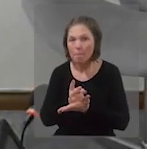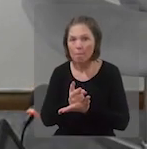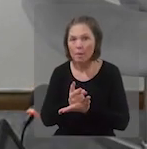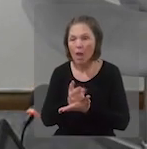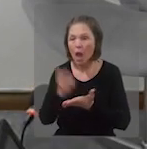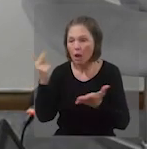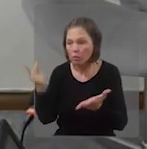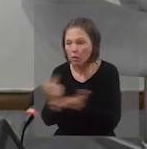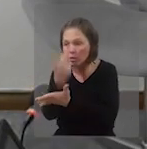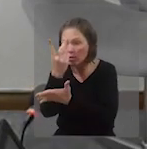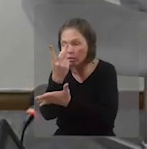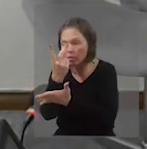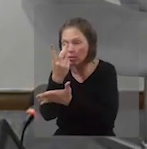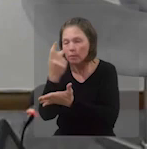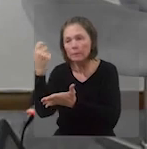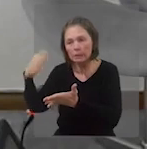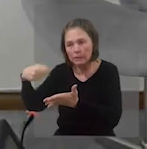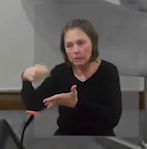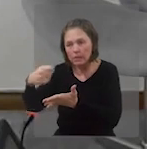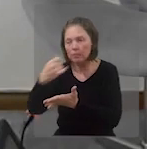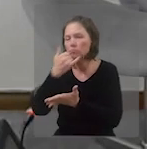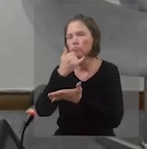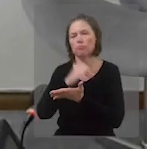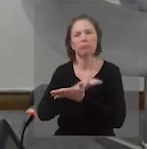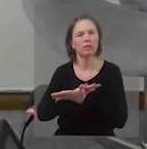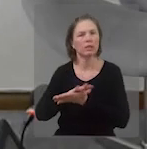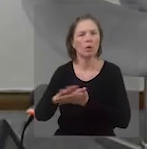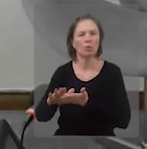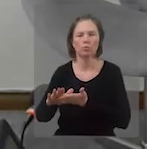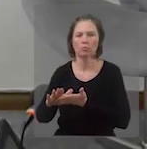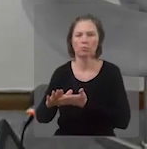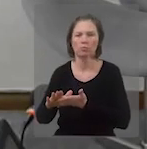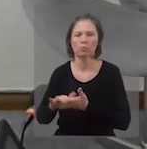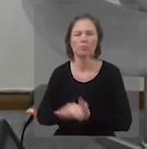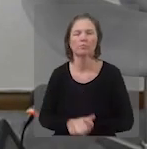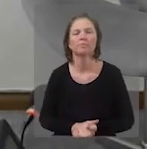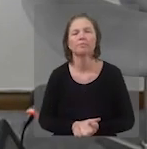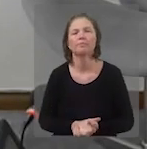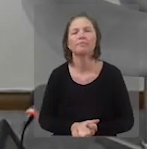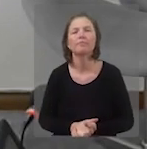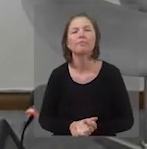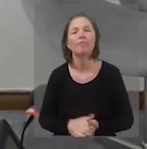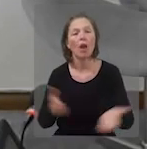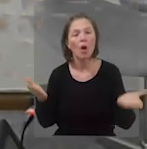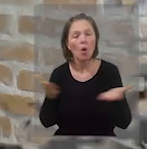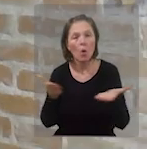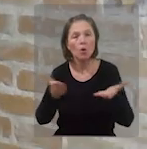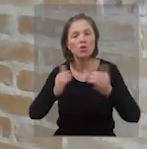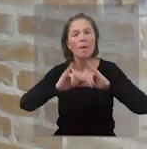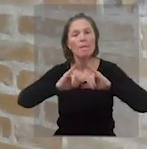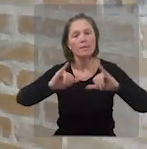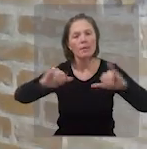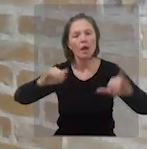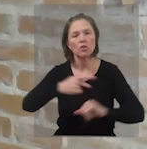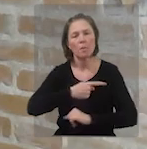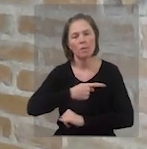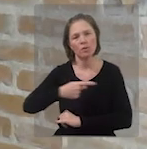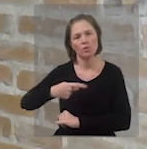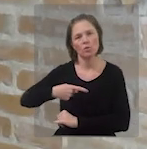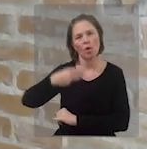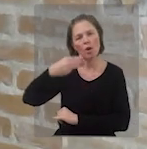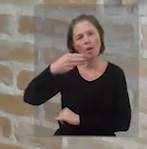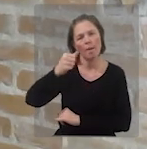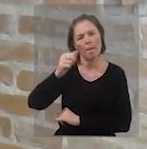perdoar toda vez que a pessoa quer perdão e precisa o perdão. Toda vez. E a mensagem de hoje é com o pastor